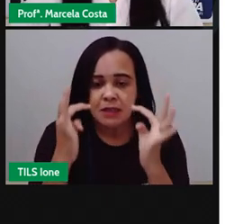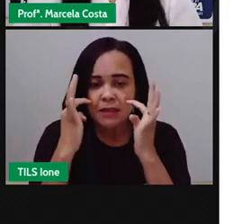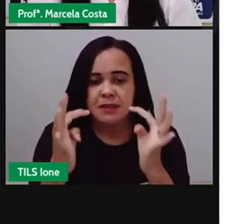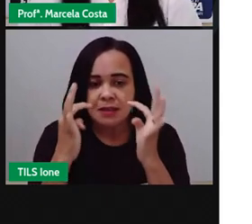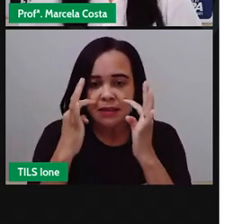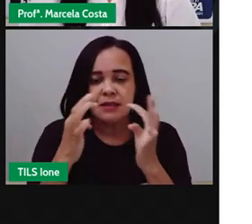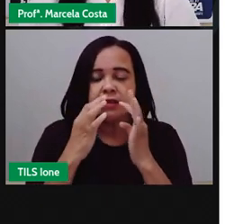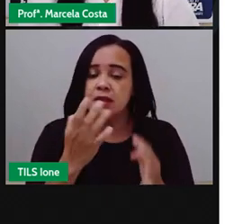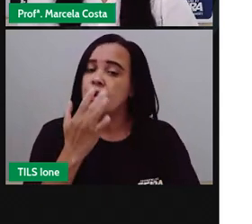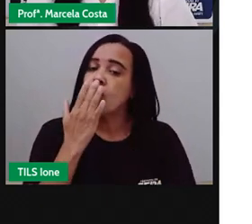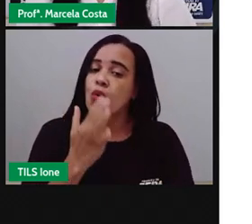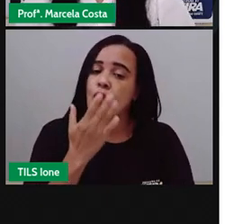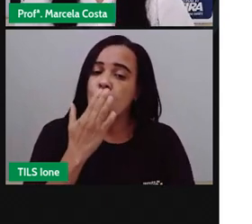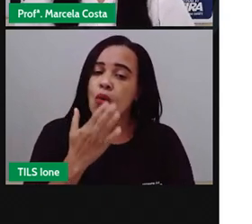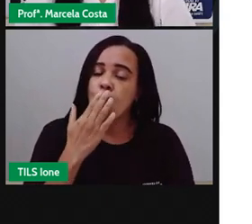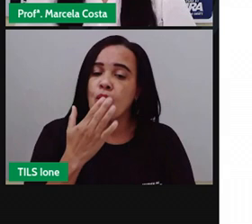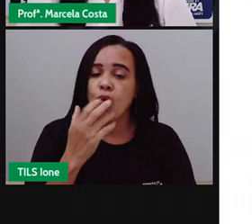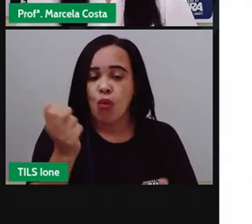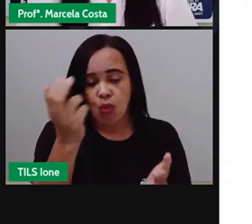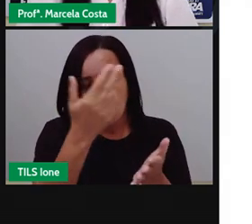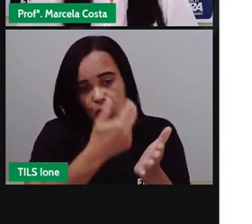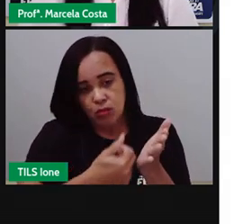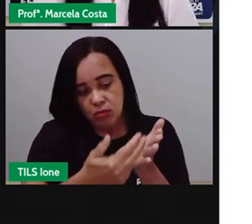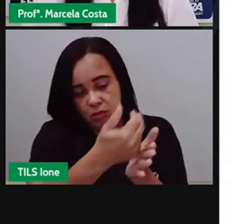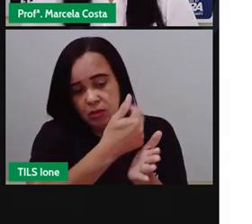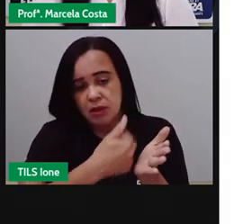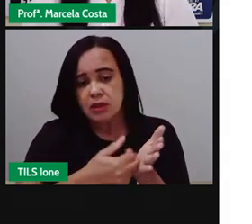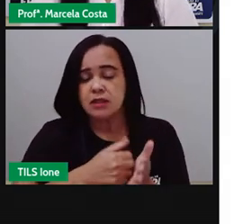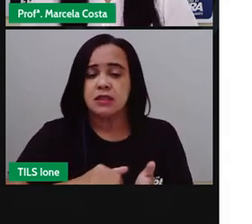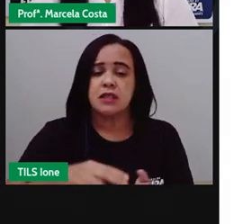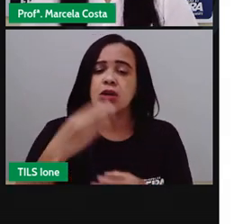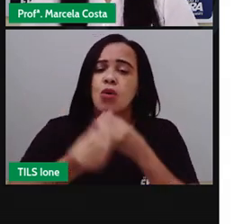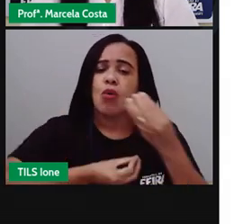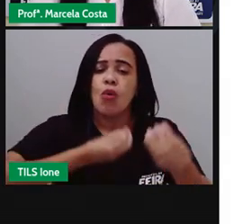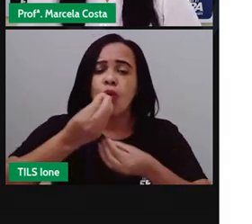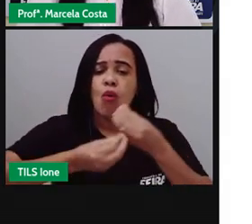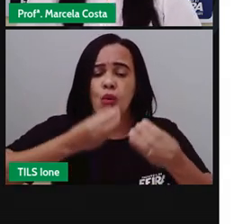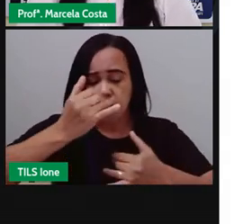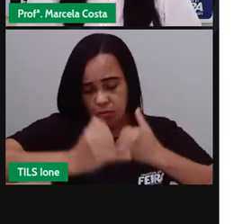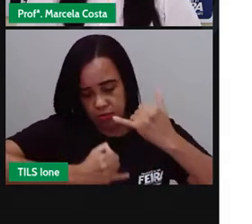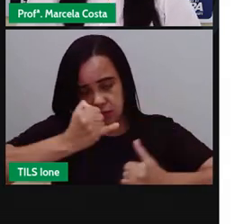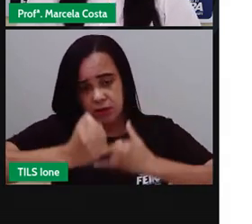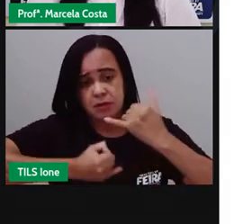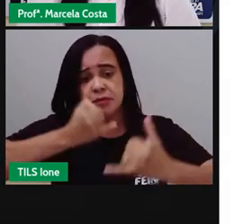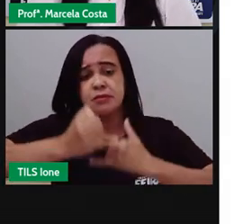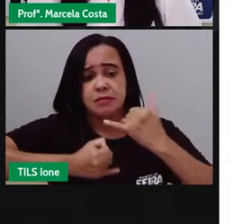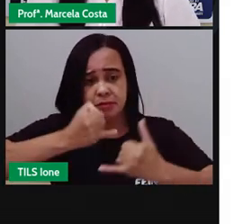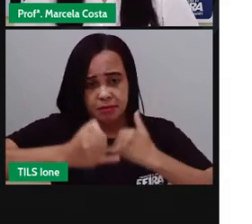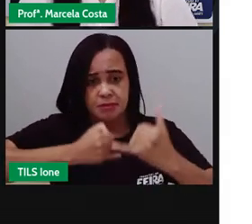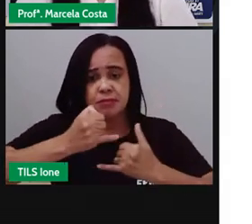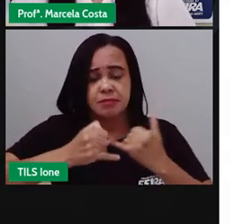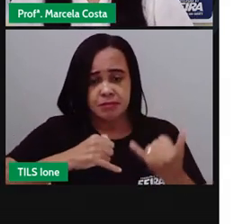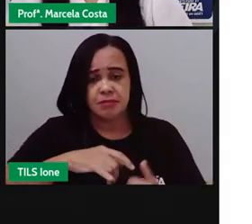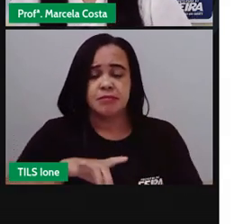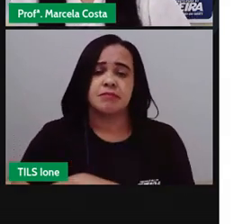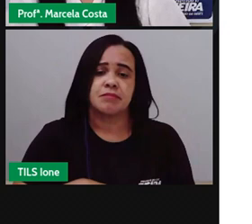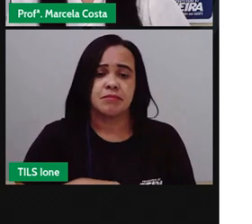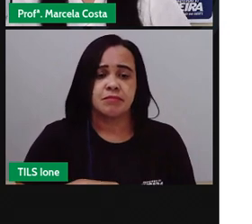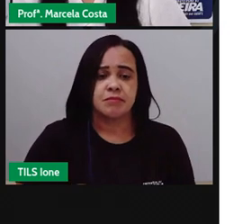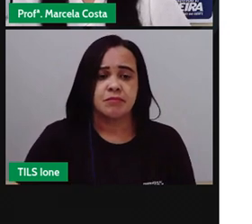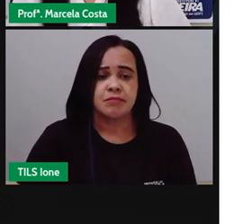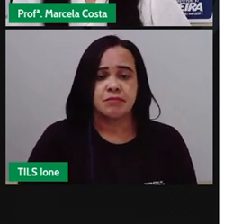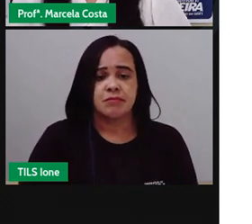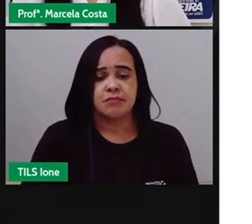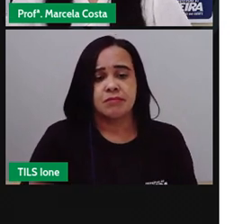cores, os formatos, os tamanhos desses brinquedos. E você vai seguir essa